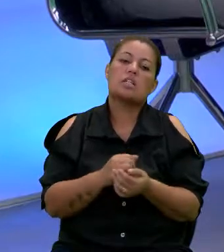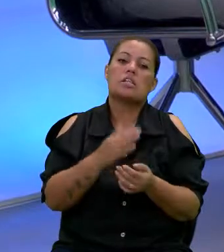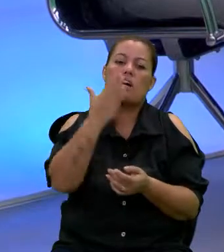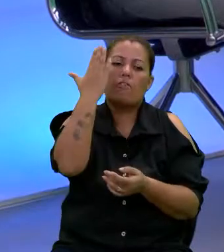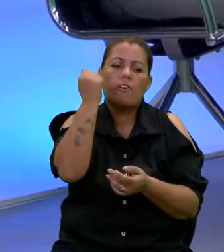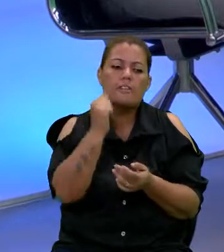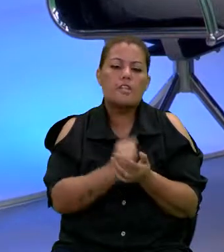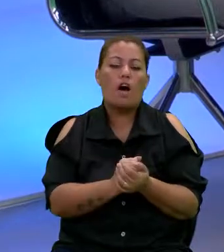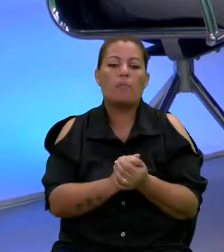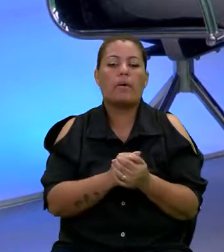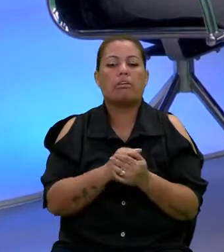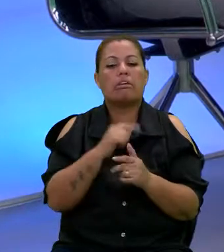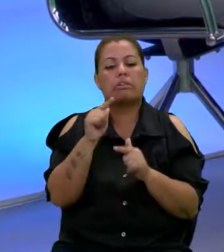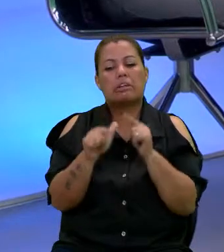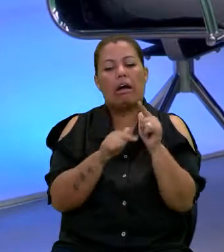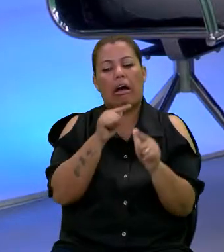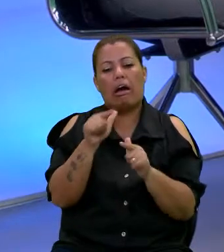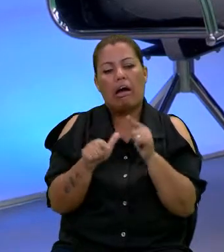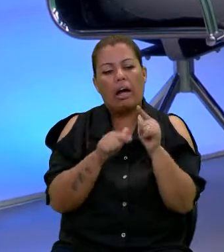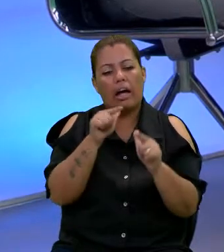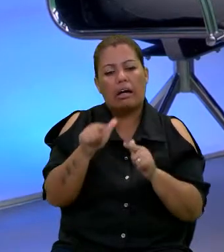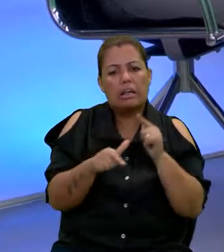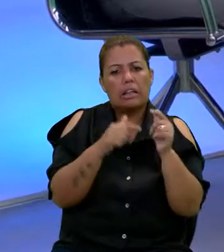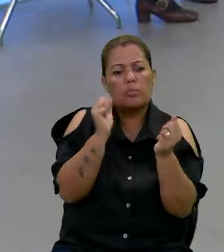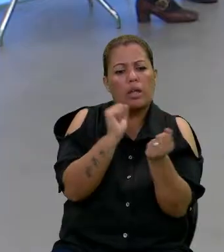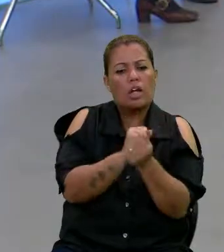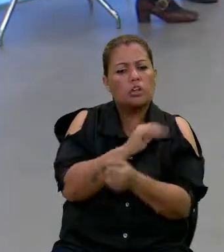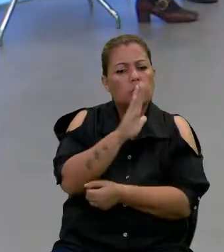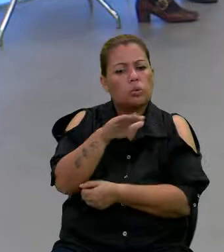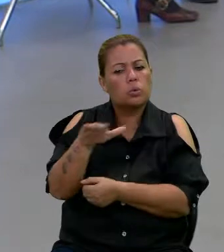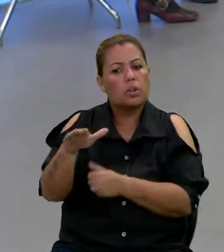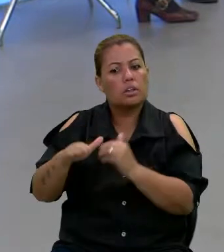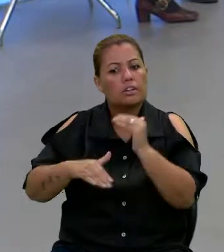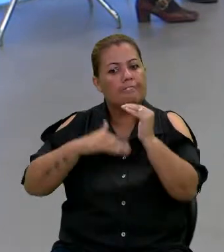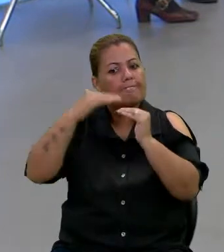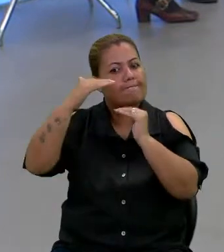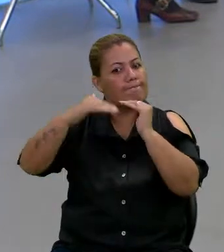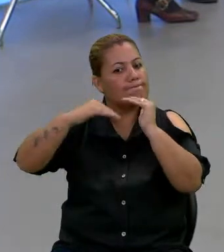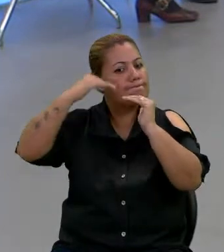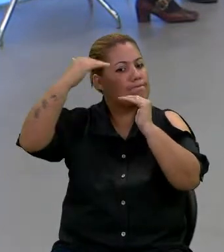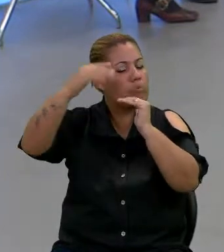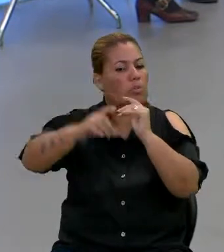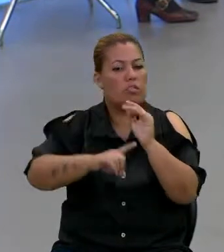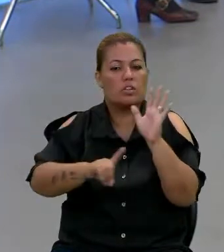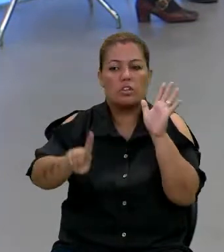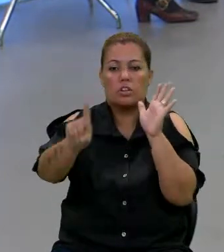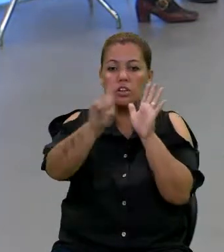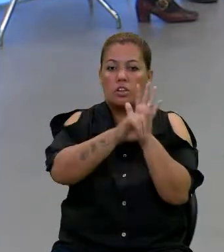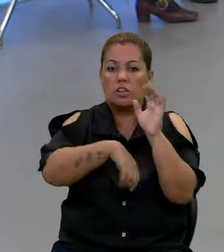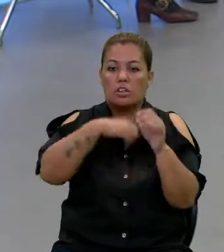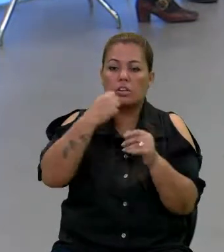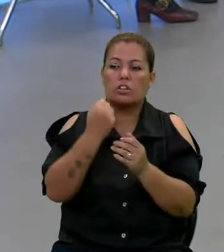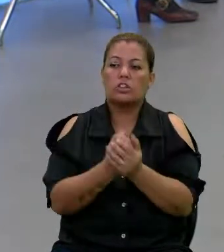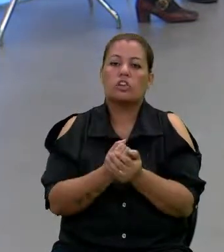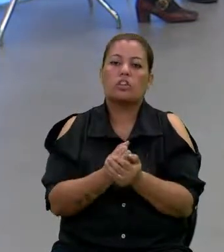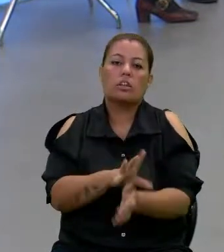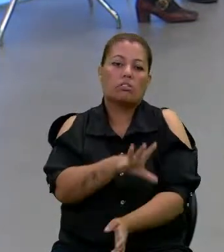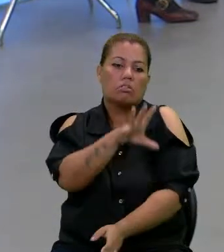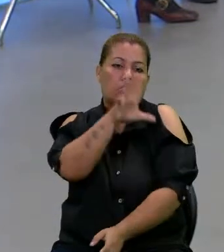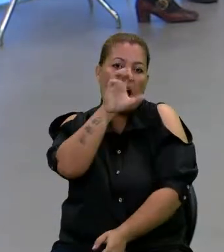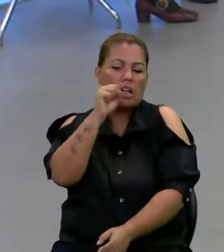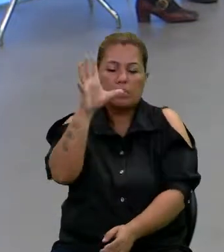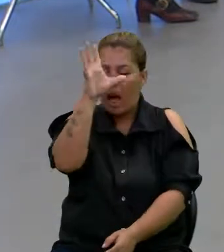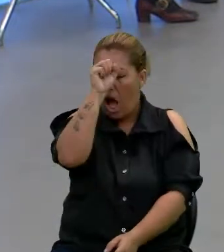criança e trabalhá-la em sua integralidade para que ela possa se desenvolver, ter direito, direito a respirar, direito a